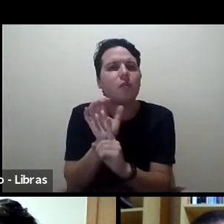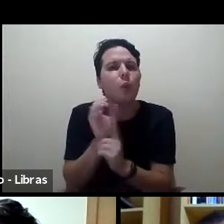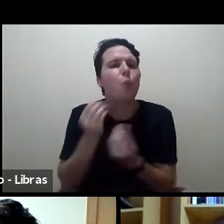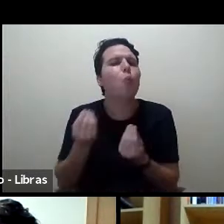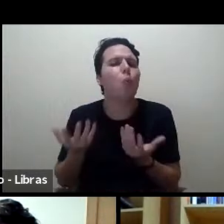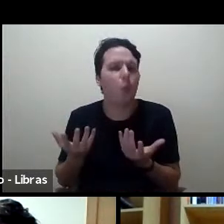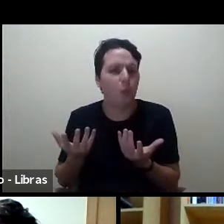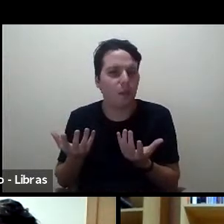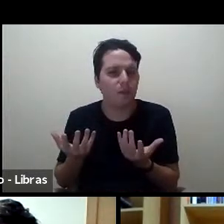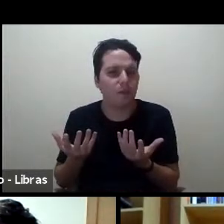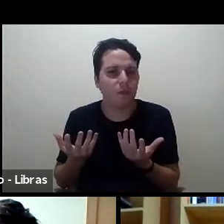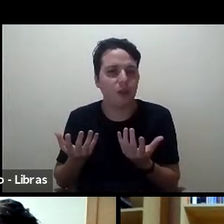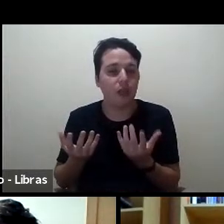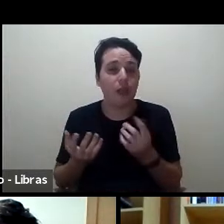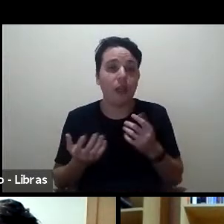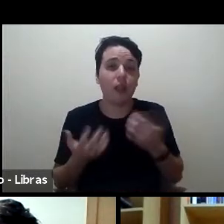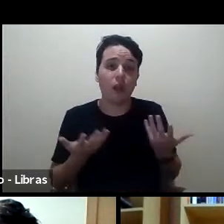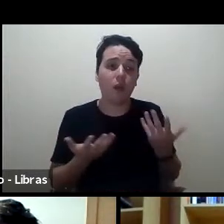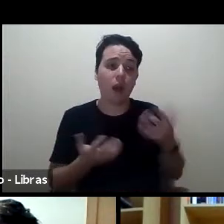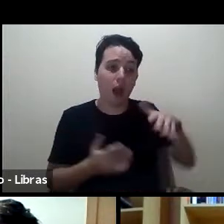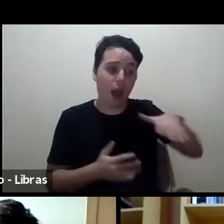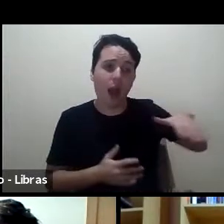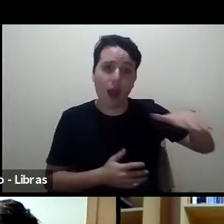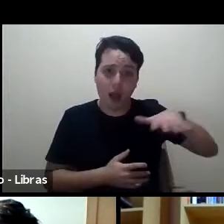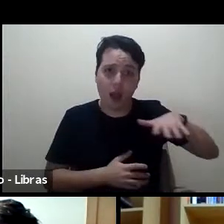E no caso da educação,